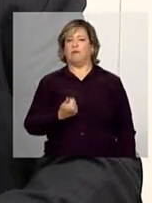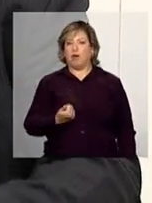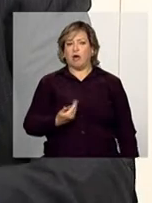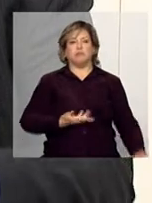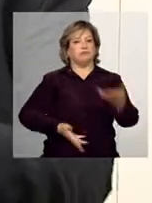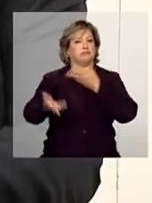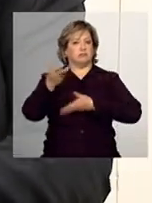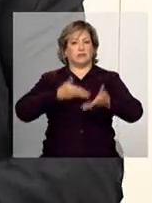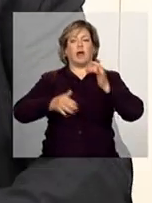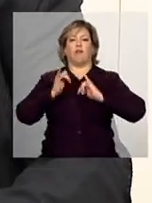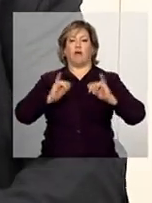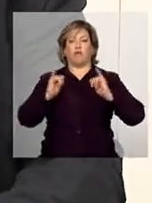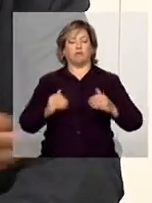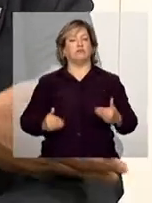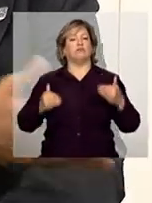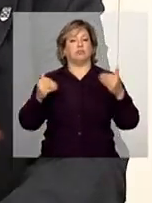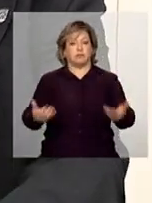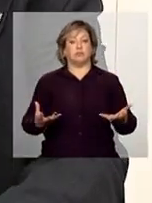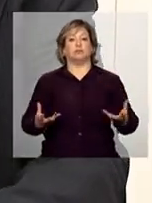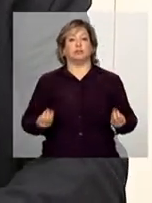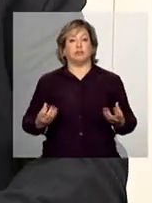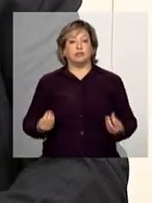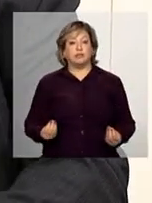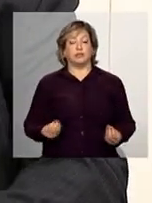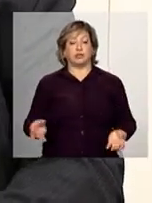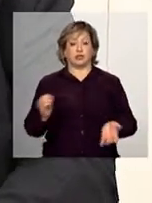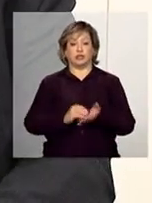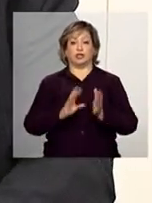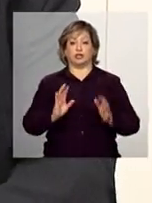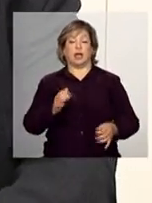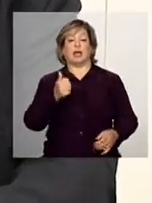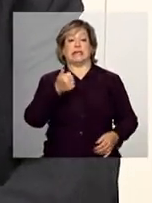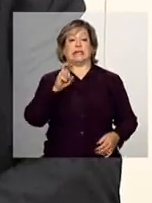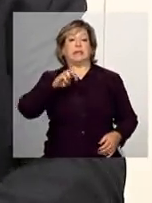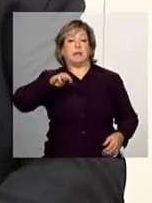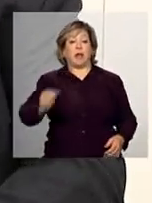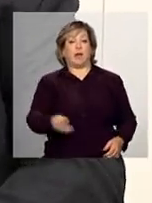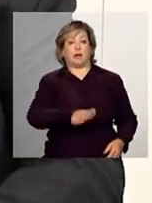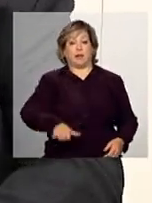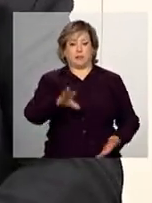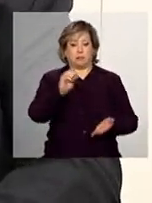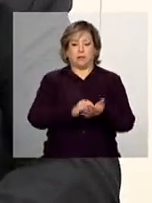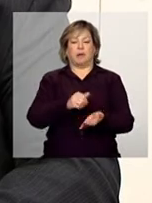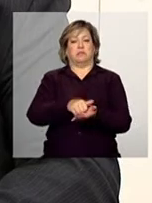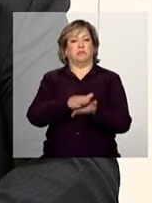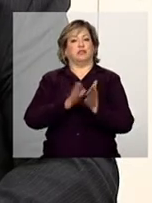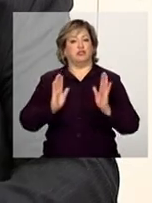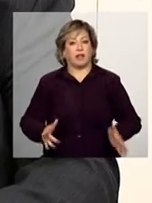impressionante o que a gente avançou. A gente já está pegando 15 milhões de crianças e registrando.